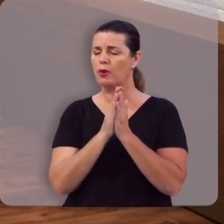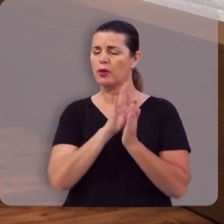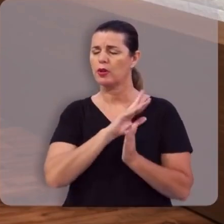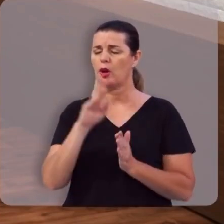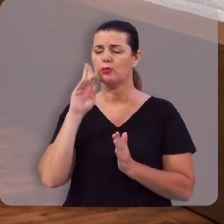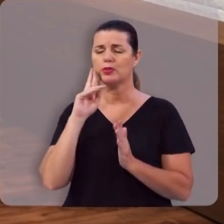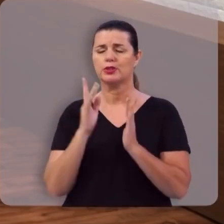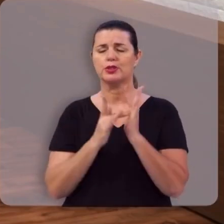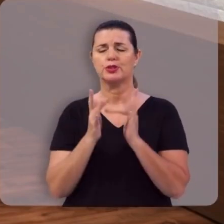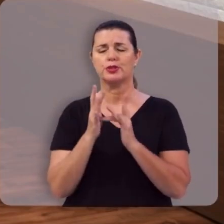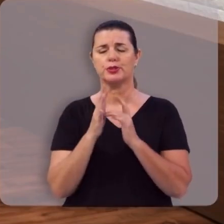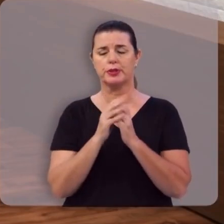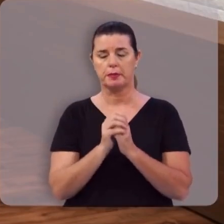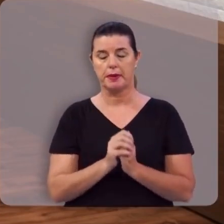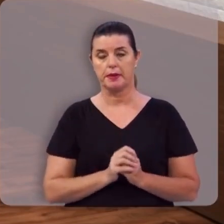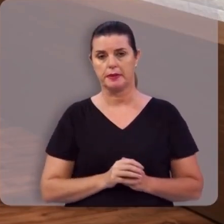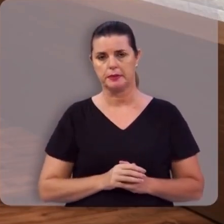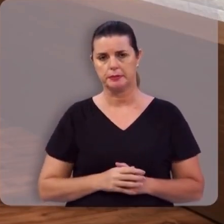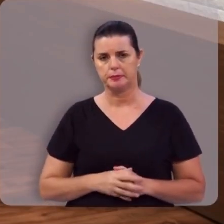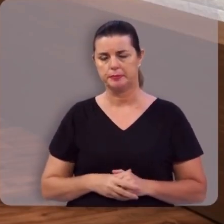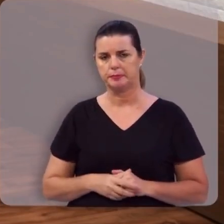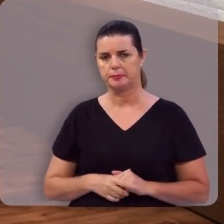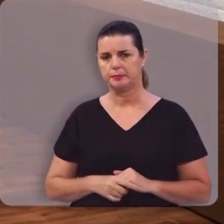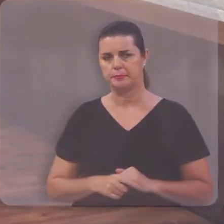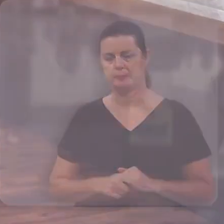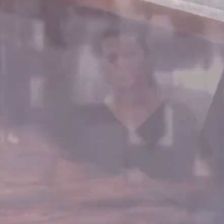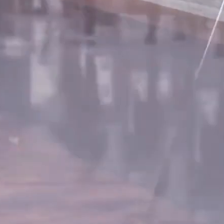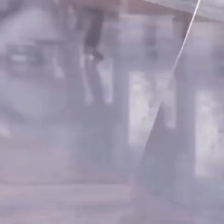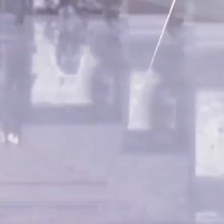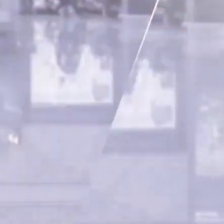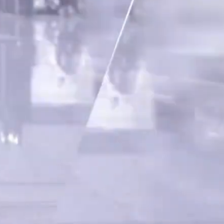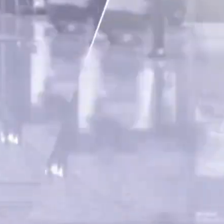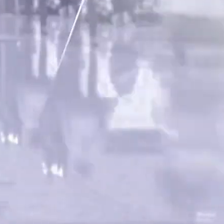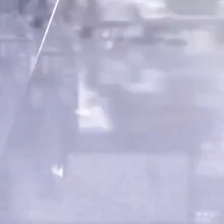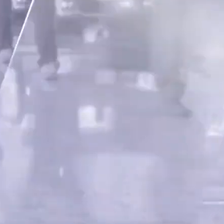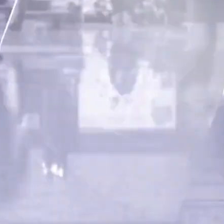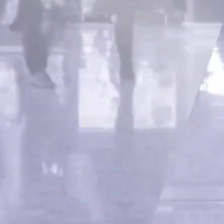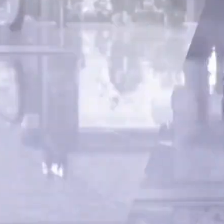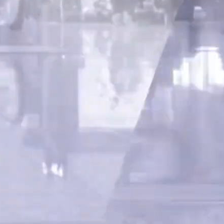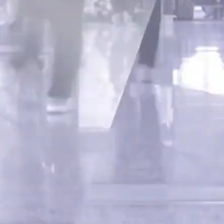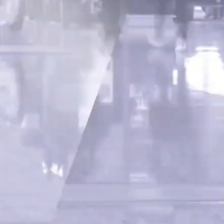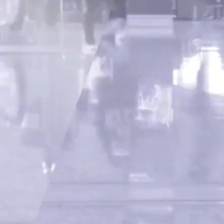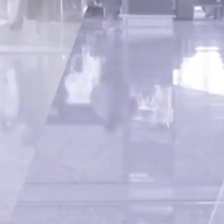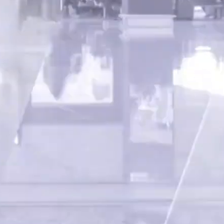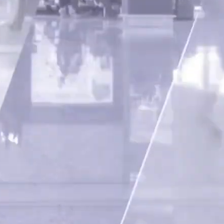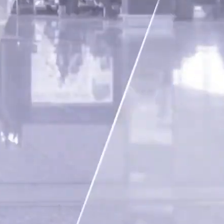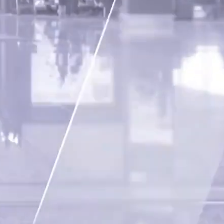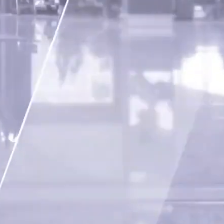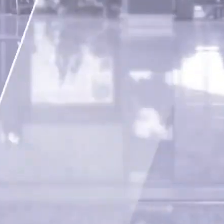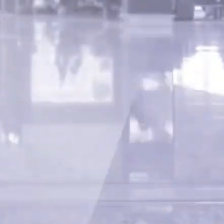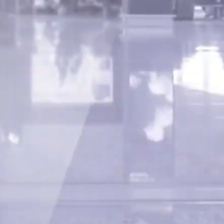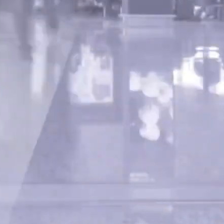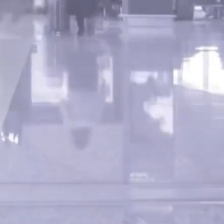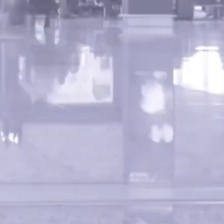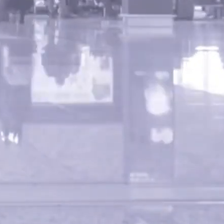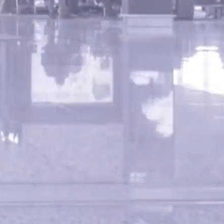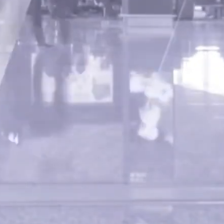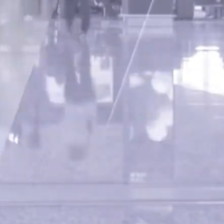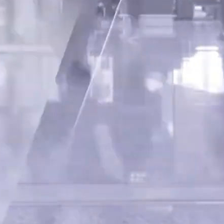em nome de Jesus amém amém amém amém